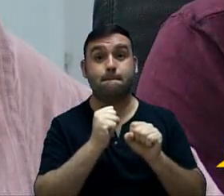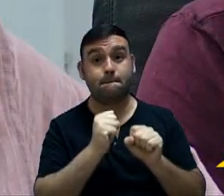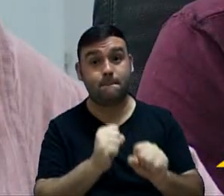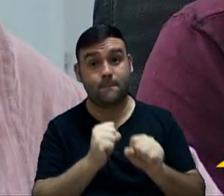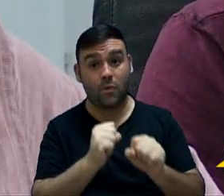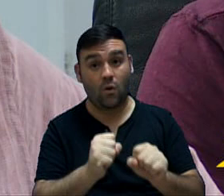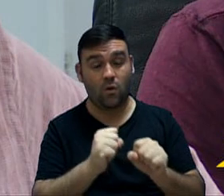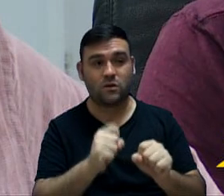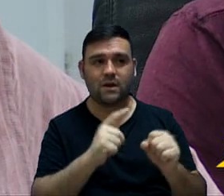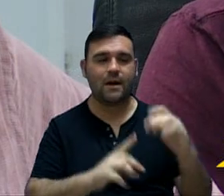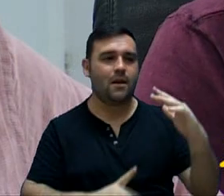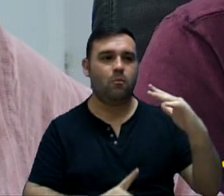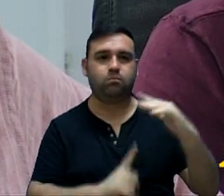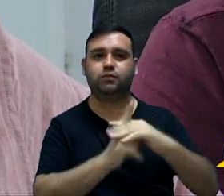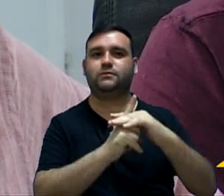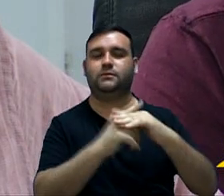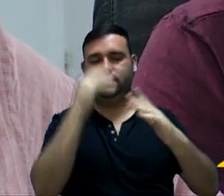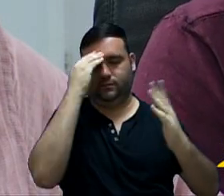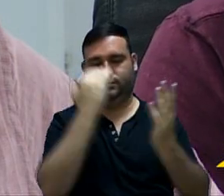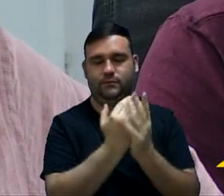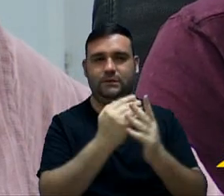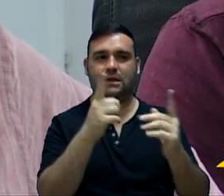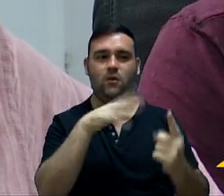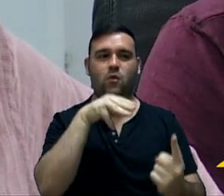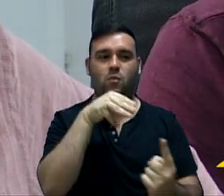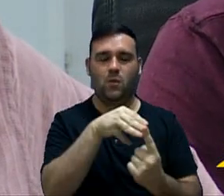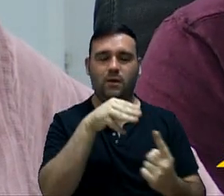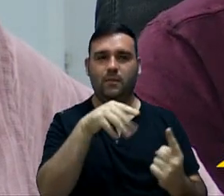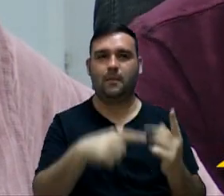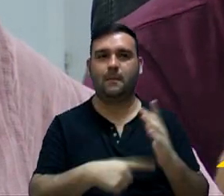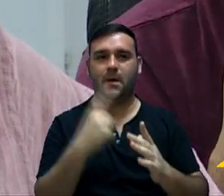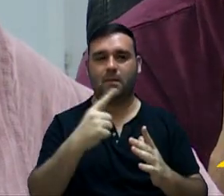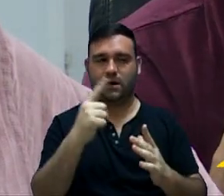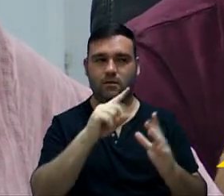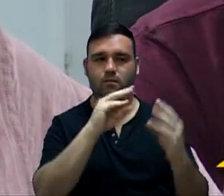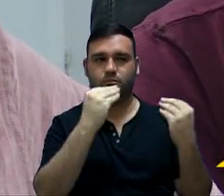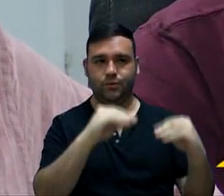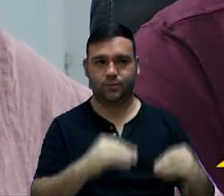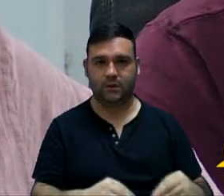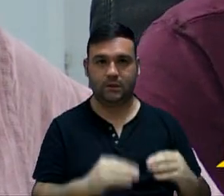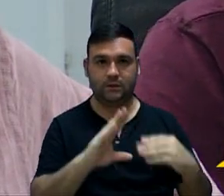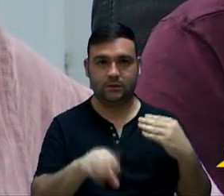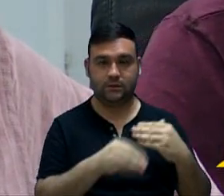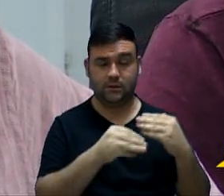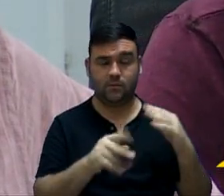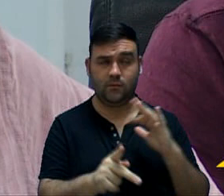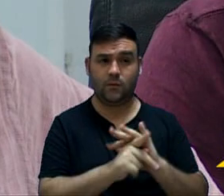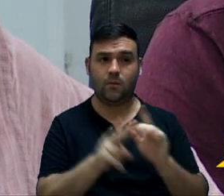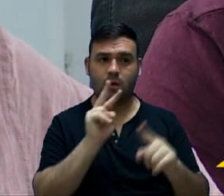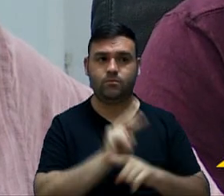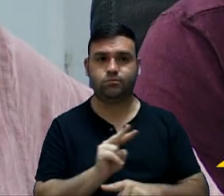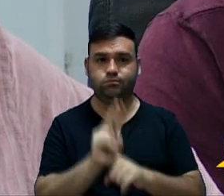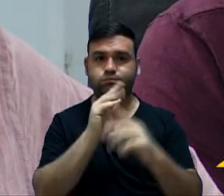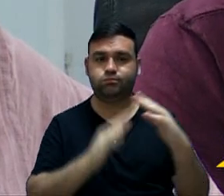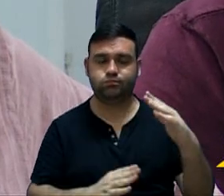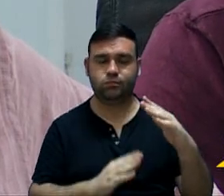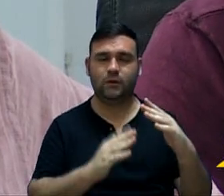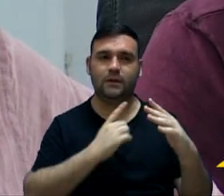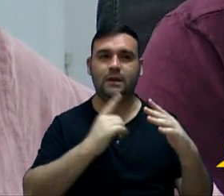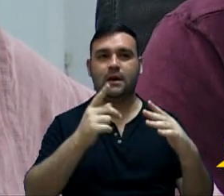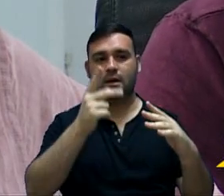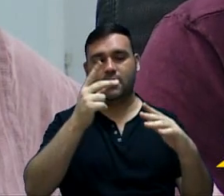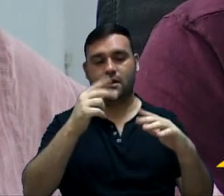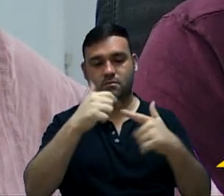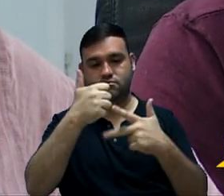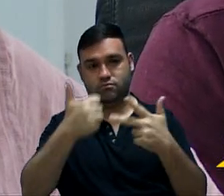não comportar o cumprimento das metas de resultado primário nominal estabelecidas no anexo de metas fiscais, os poderes e o